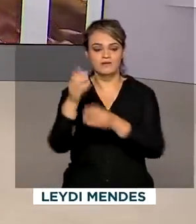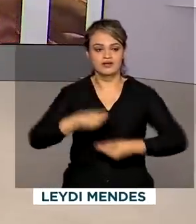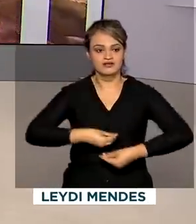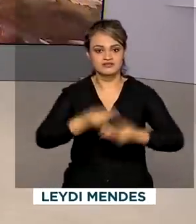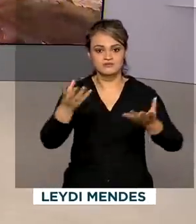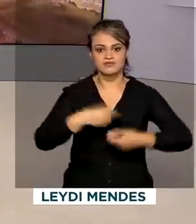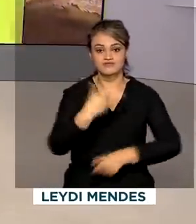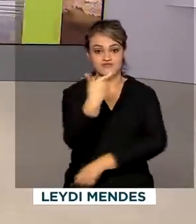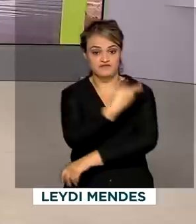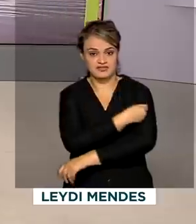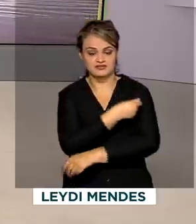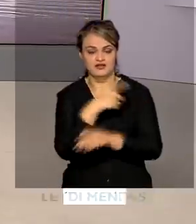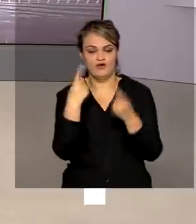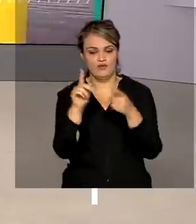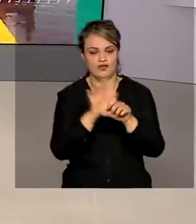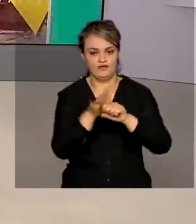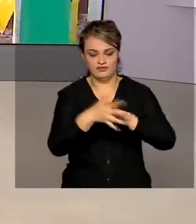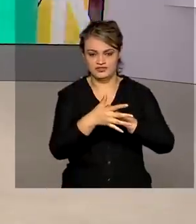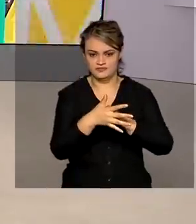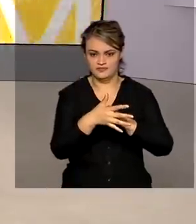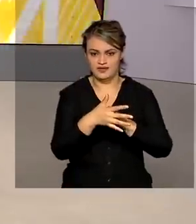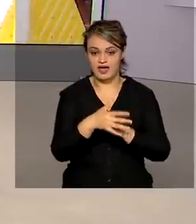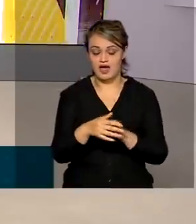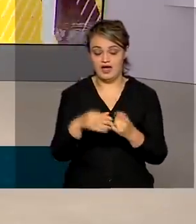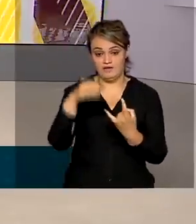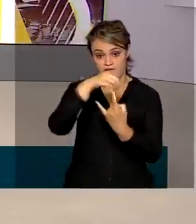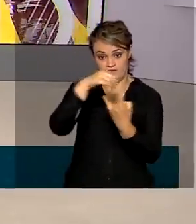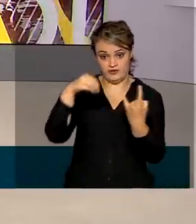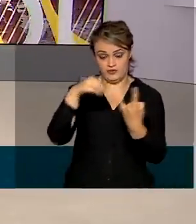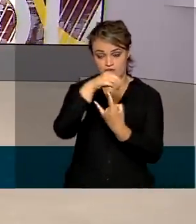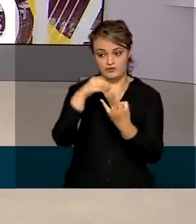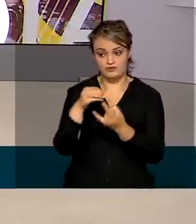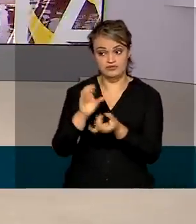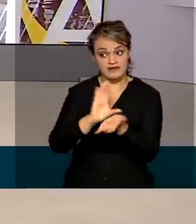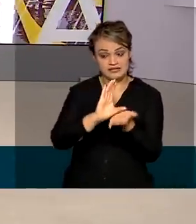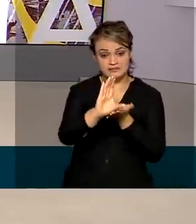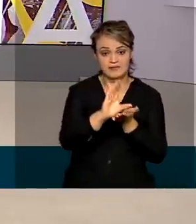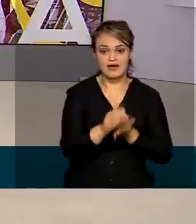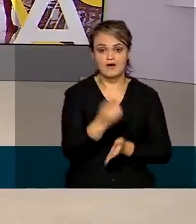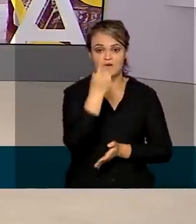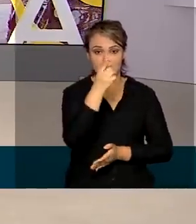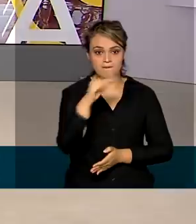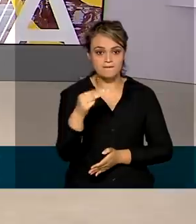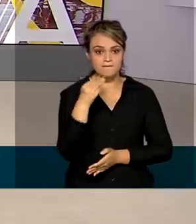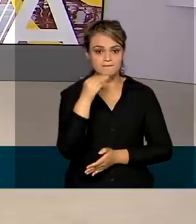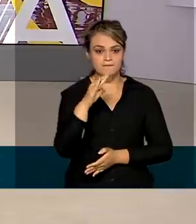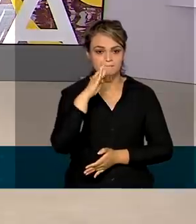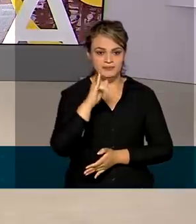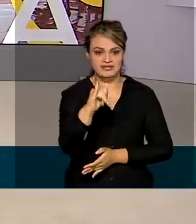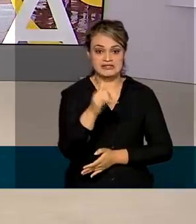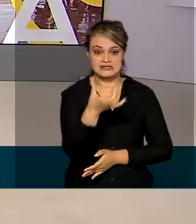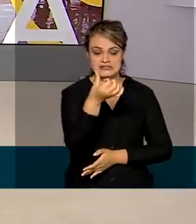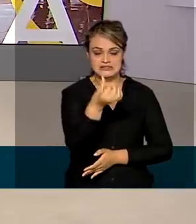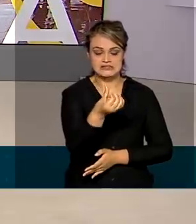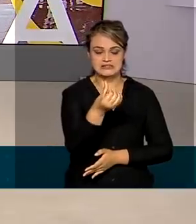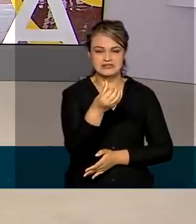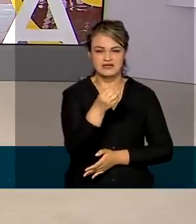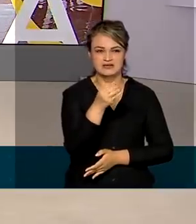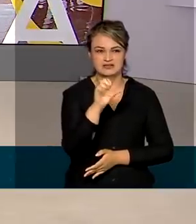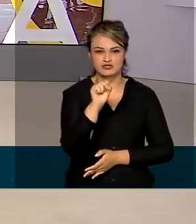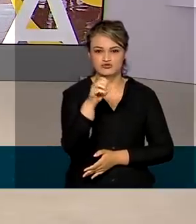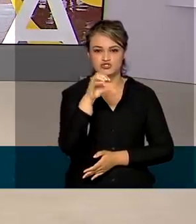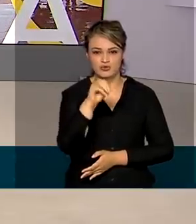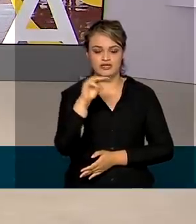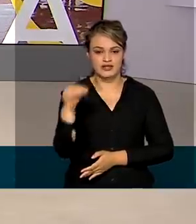contra a Covid-19. Desse total, a Fiocruz vai receber 1 bilhão 680 milhões de reais para a